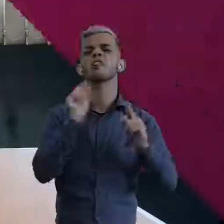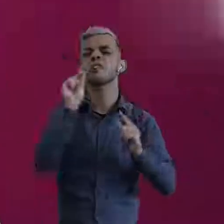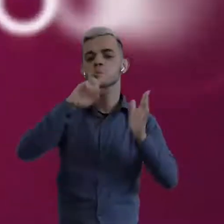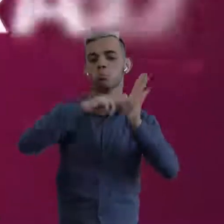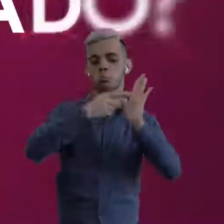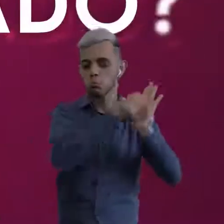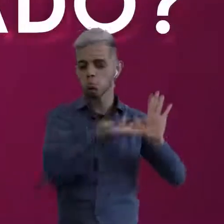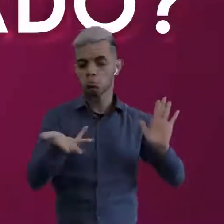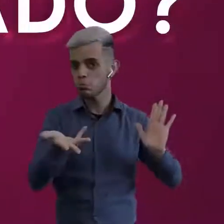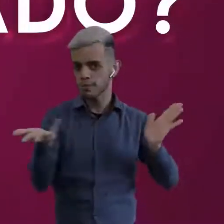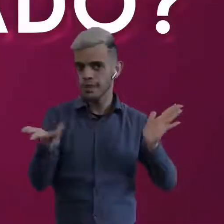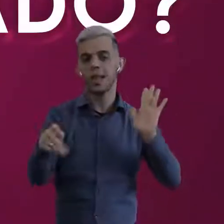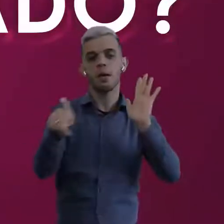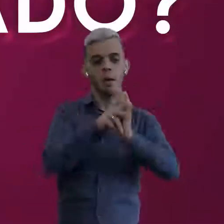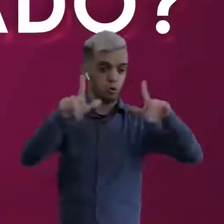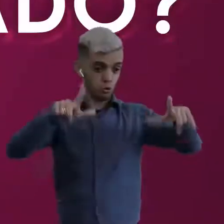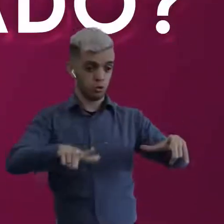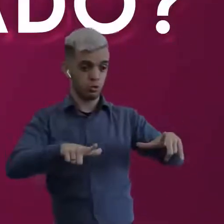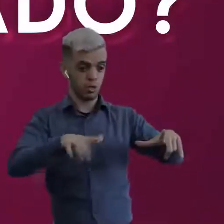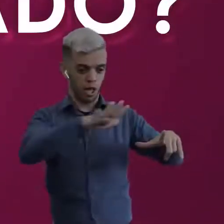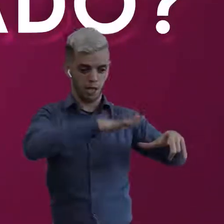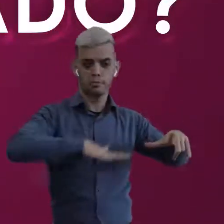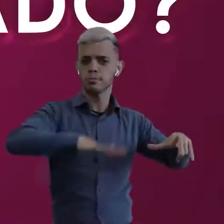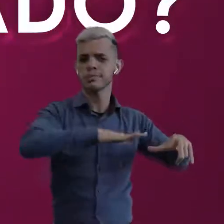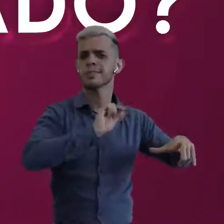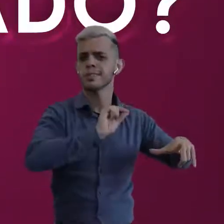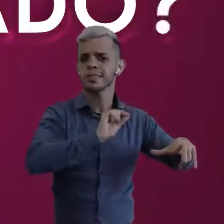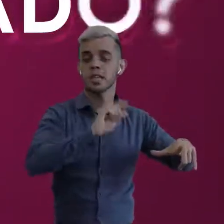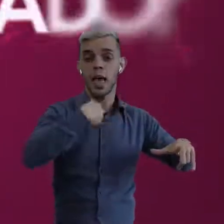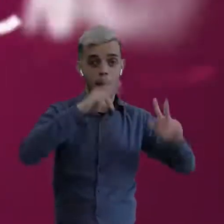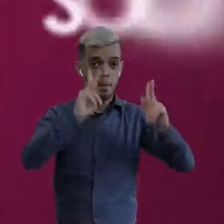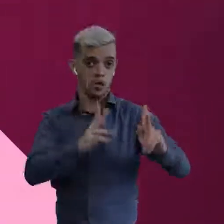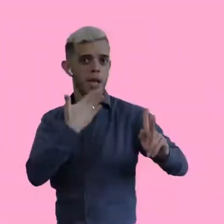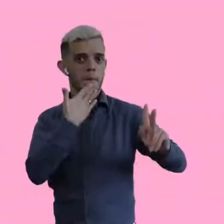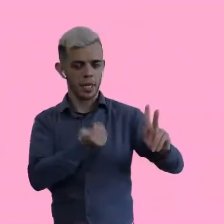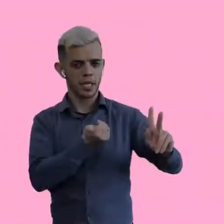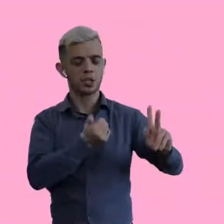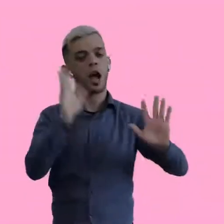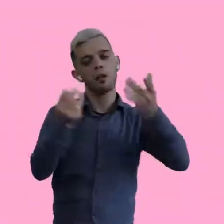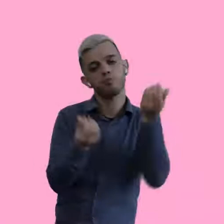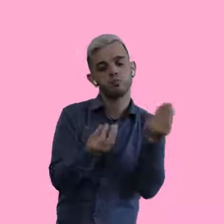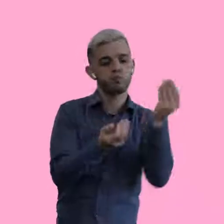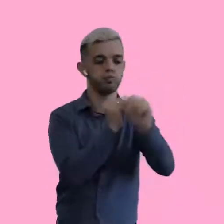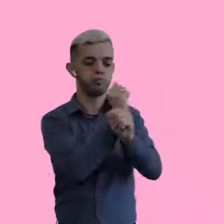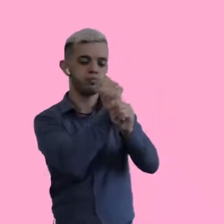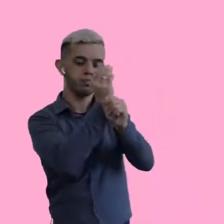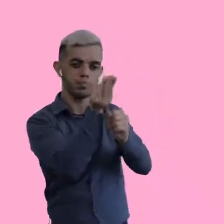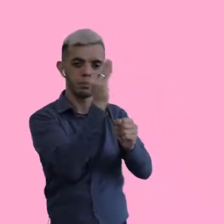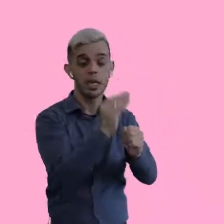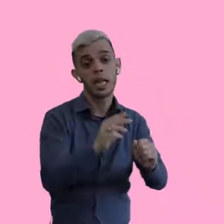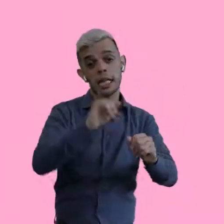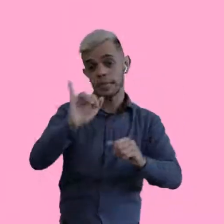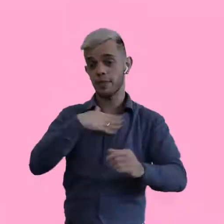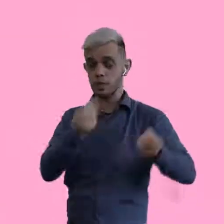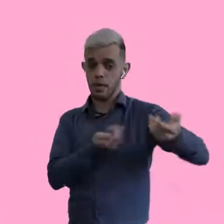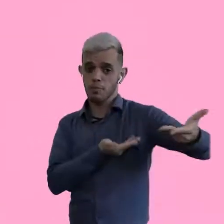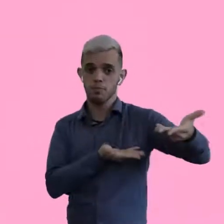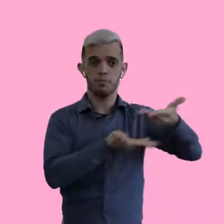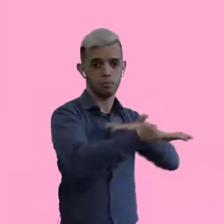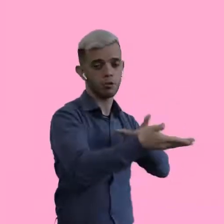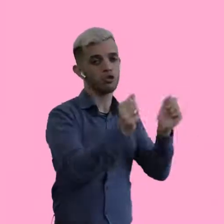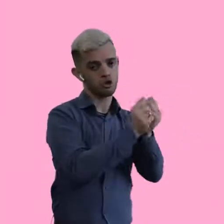O que é o solo criado? Então, solo criado é uma área adicional que o requerente vai construir mediante uma